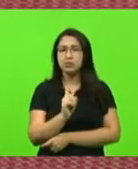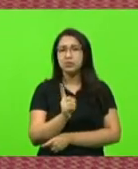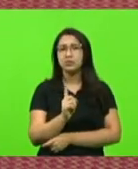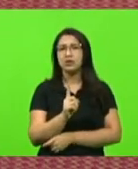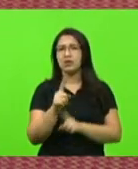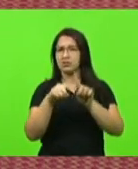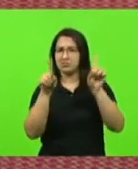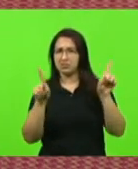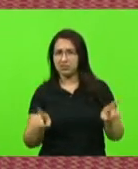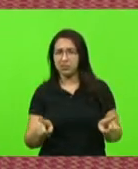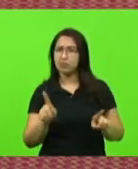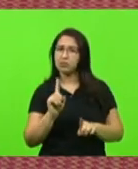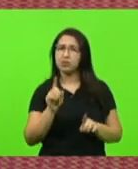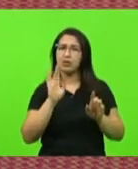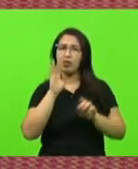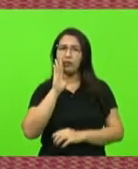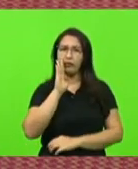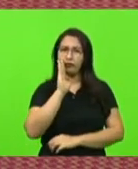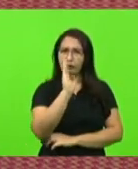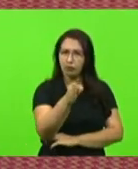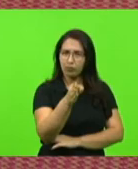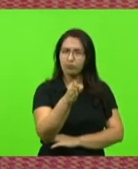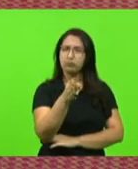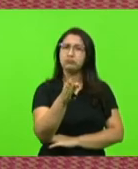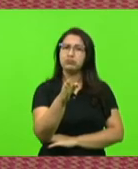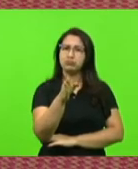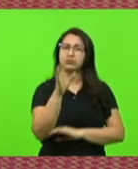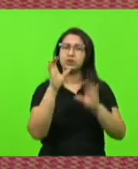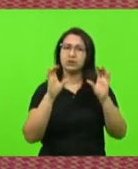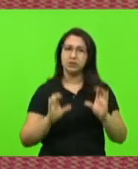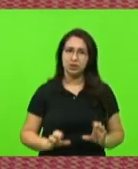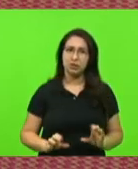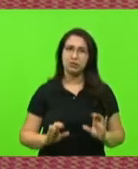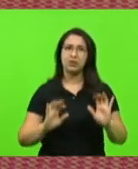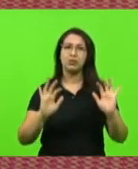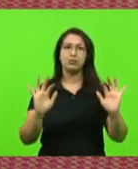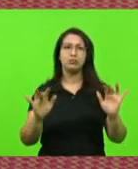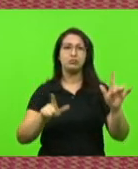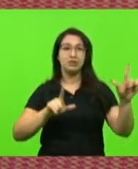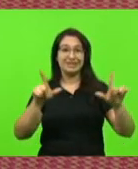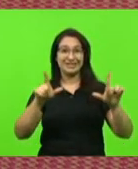servidores da casa, ele fala diretamente com o cidadão catarinense que o assiste em casa lá.